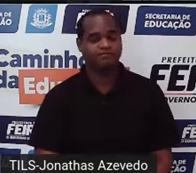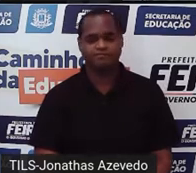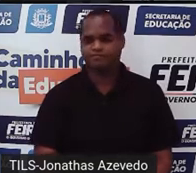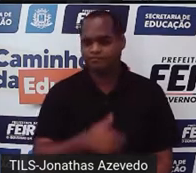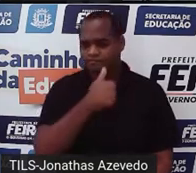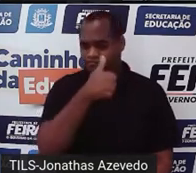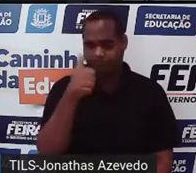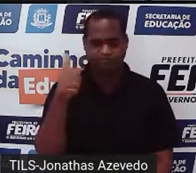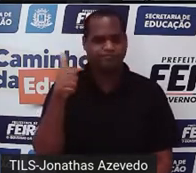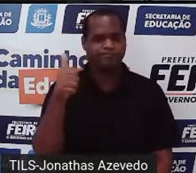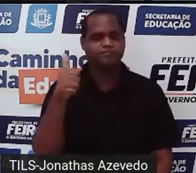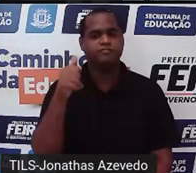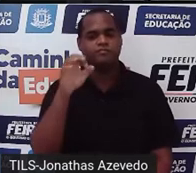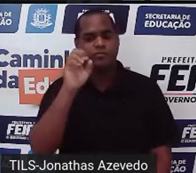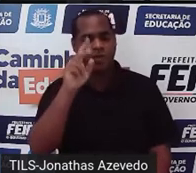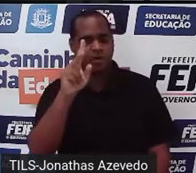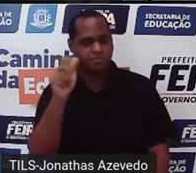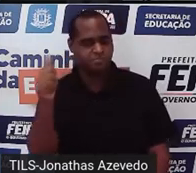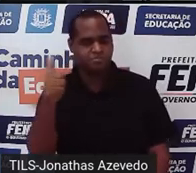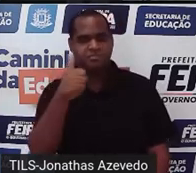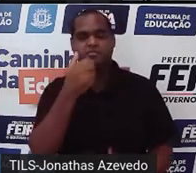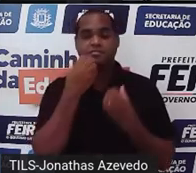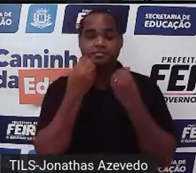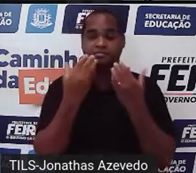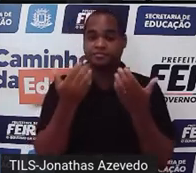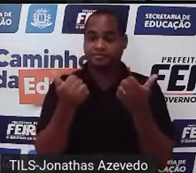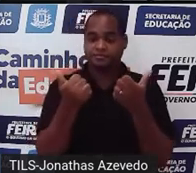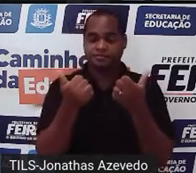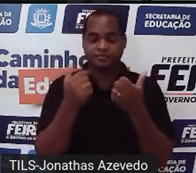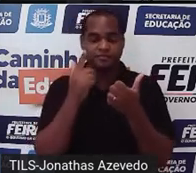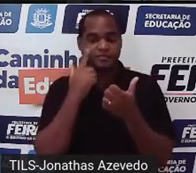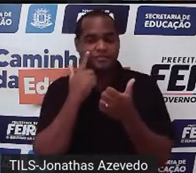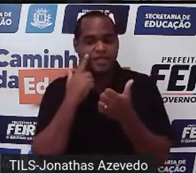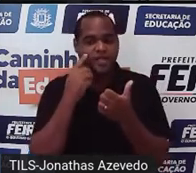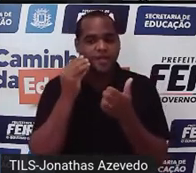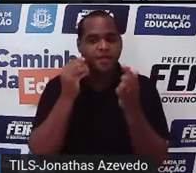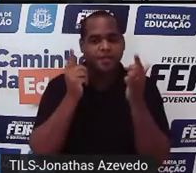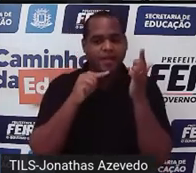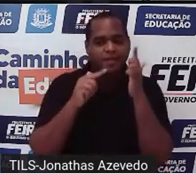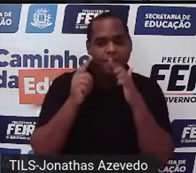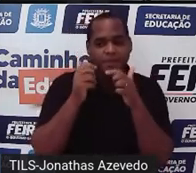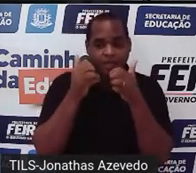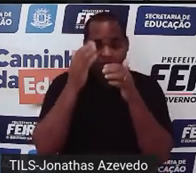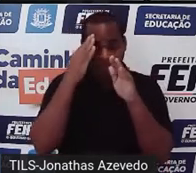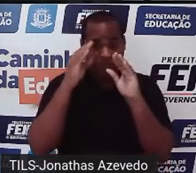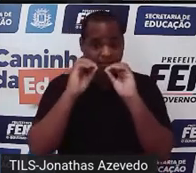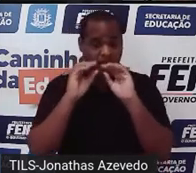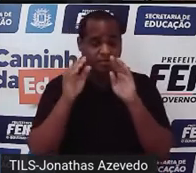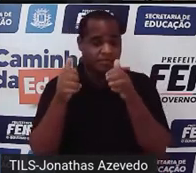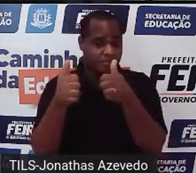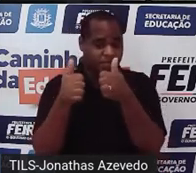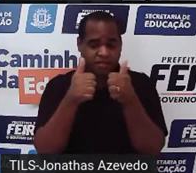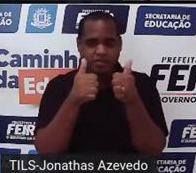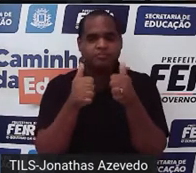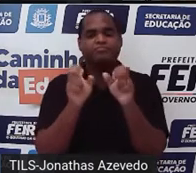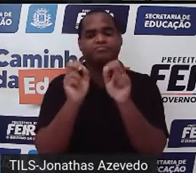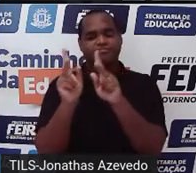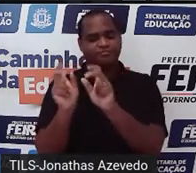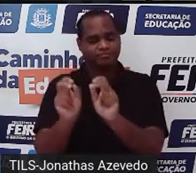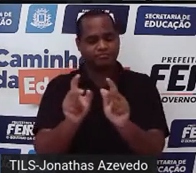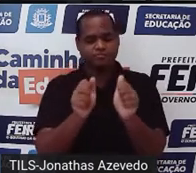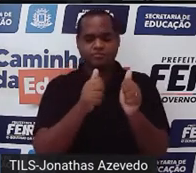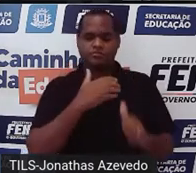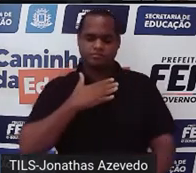Bacana. Pronto. Tentou aí medir o quanto você entendeu até aqui? belezinha,